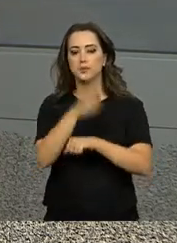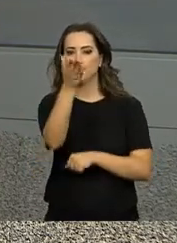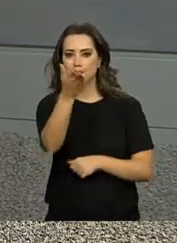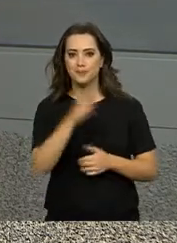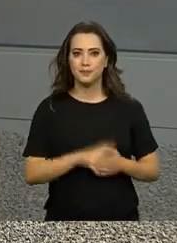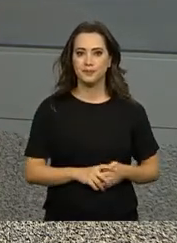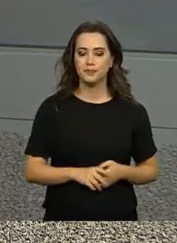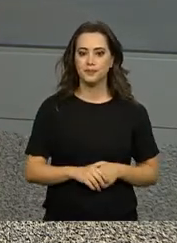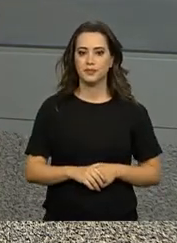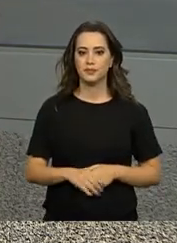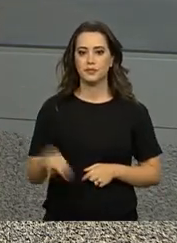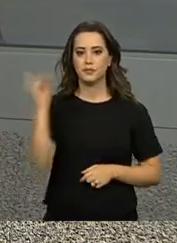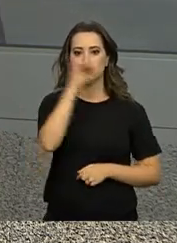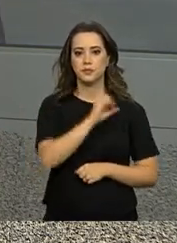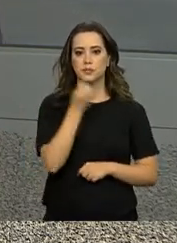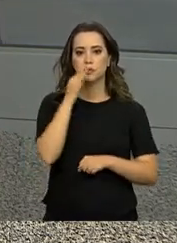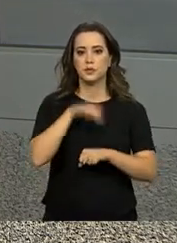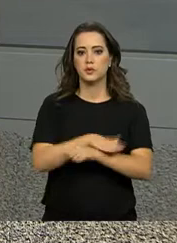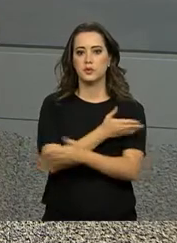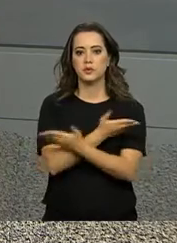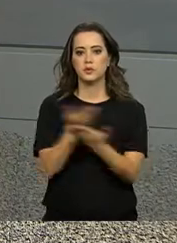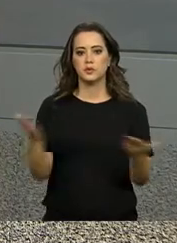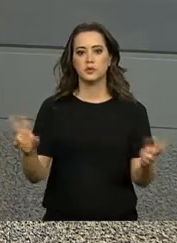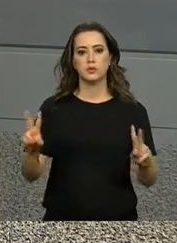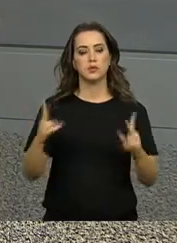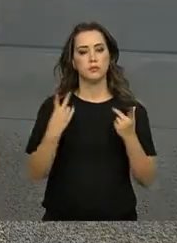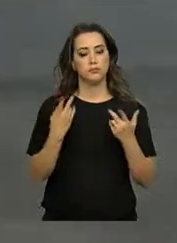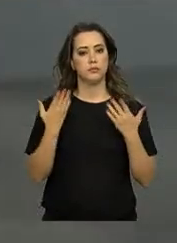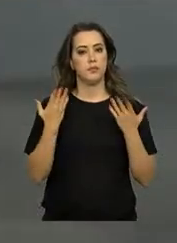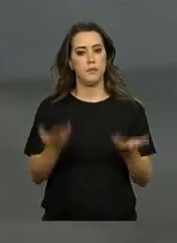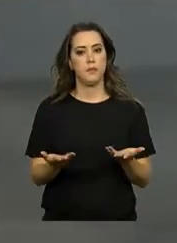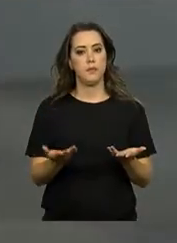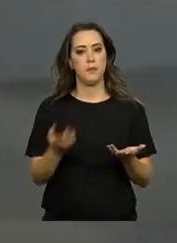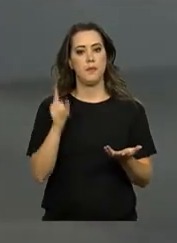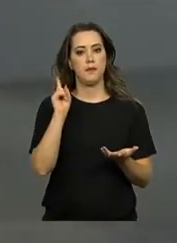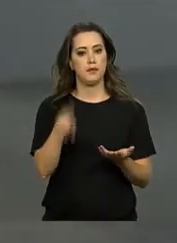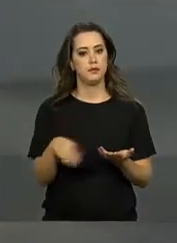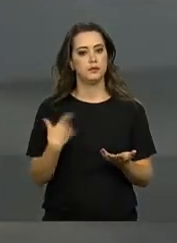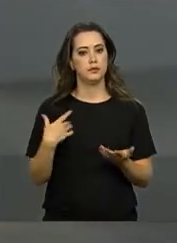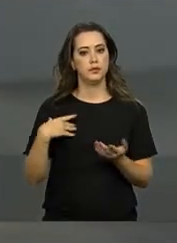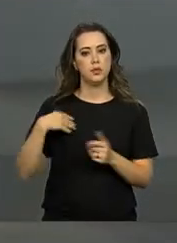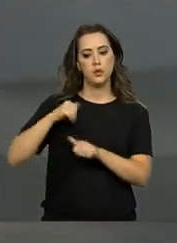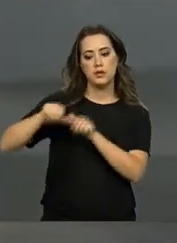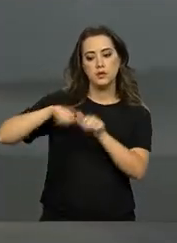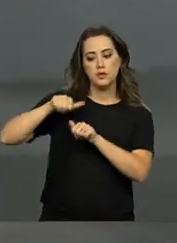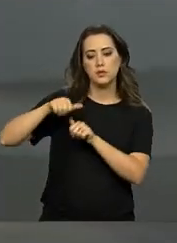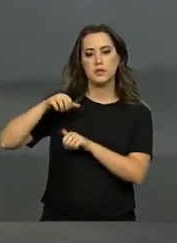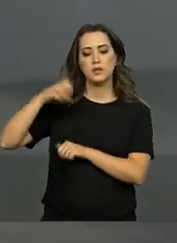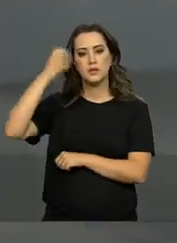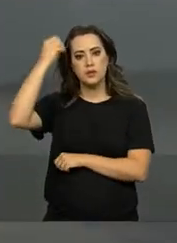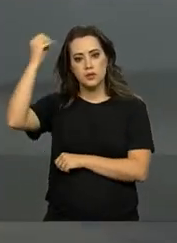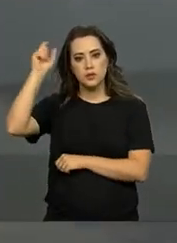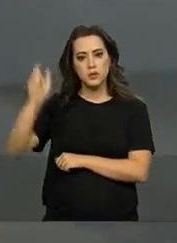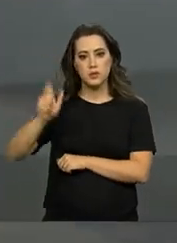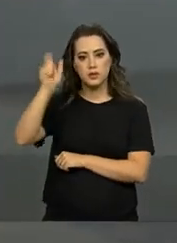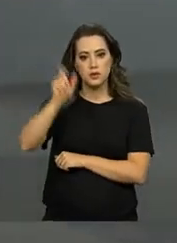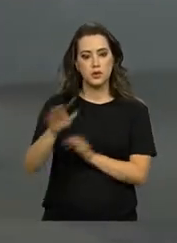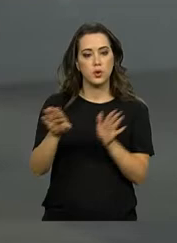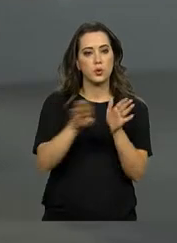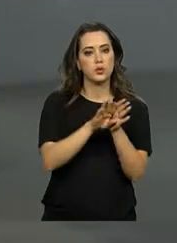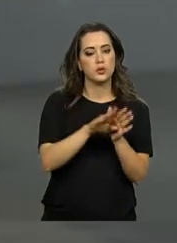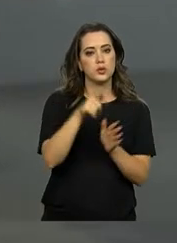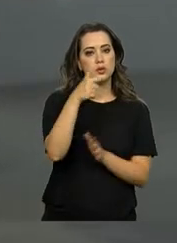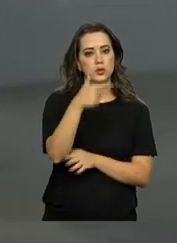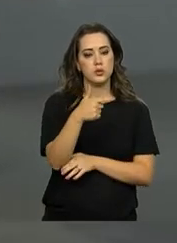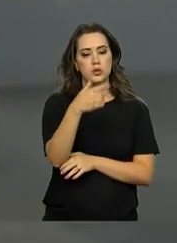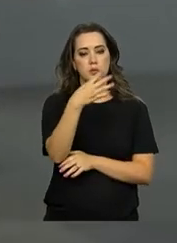você. Oi, Roberto, boa noite para você, boa noite para todos. Olha, Roberto, com essa interiorização de hoje, chega a 2.451